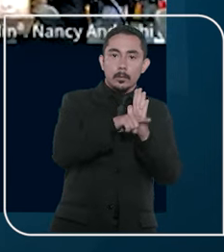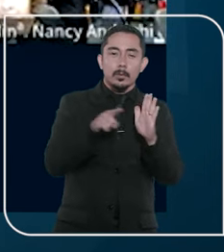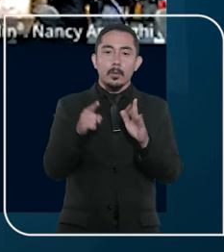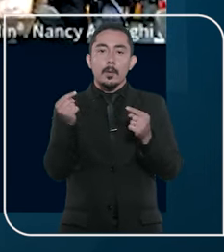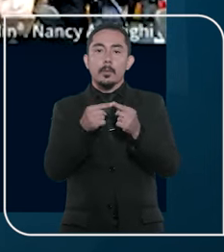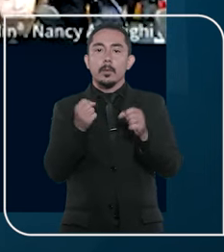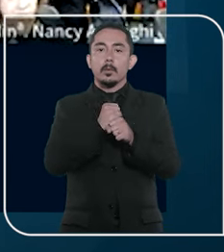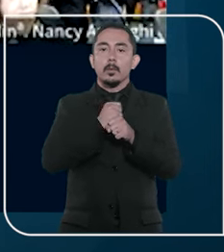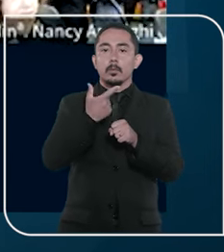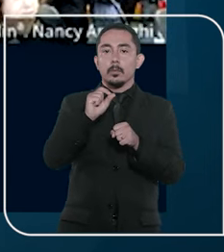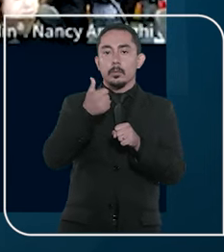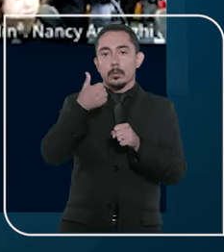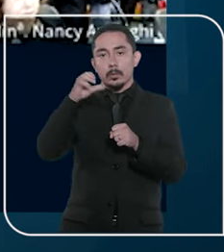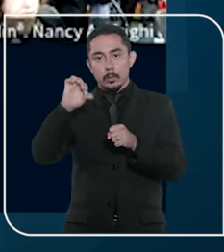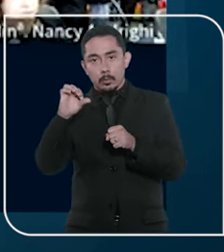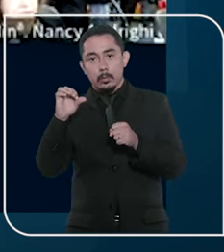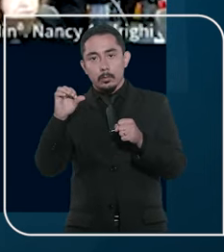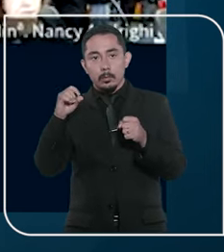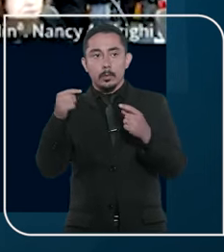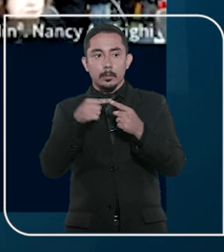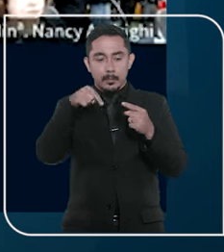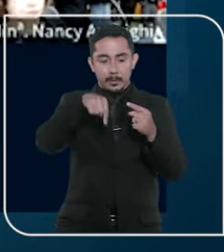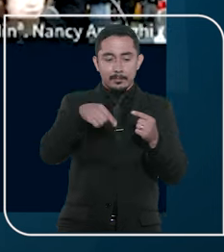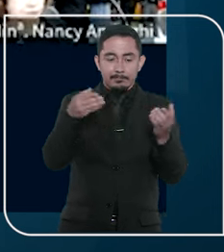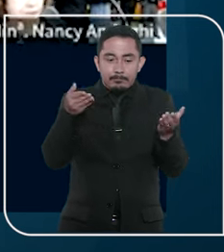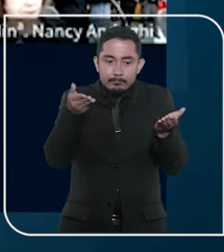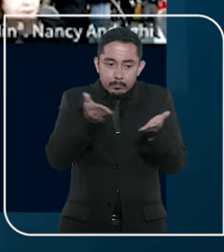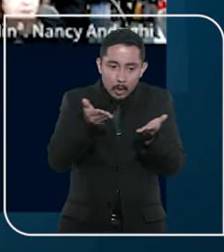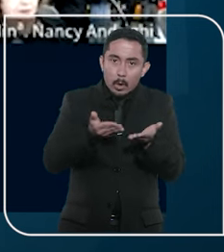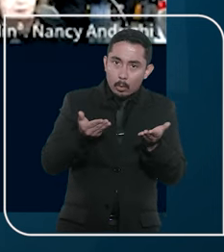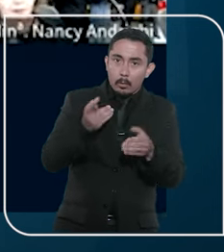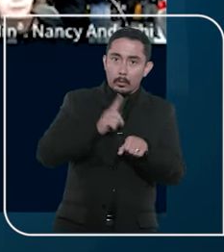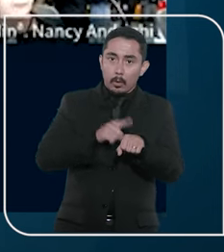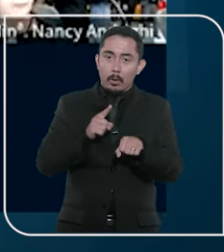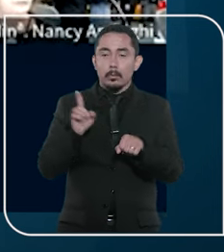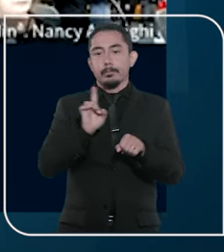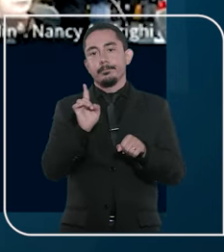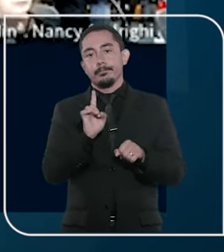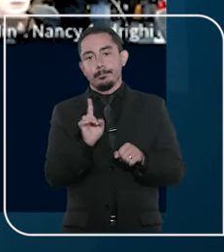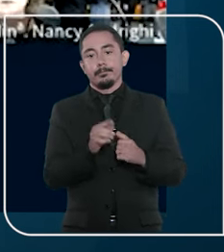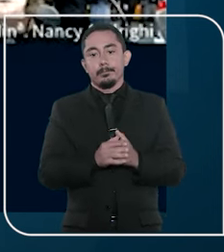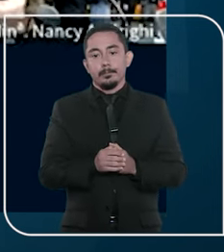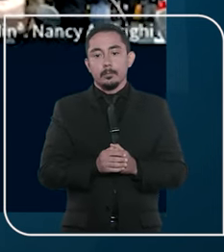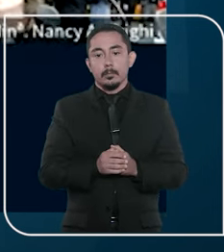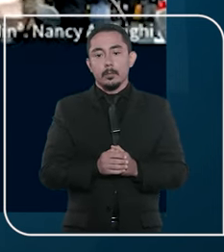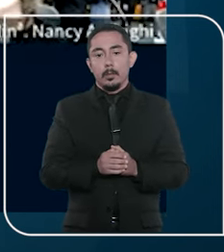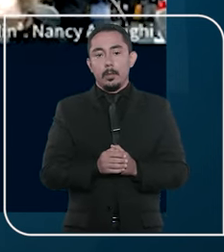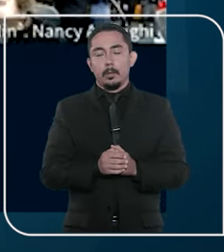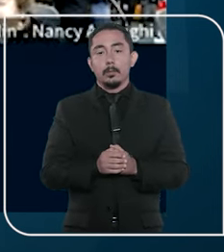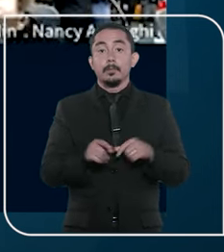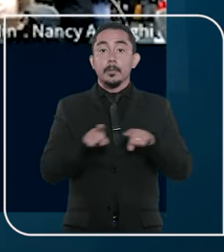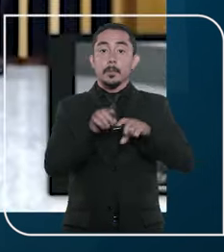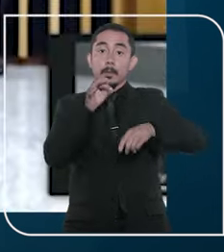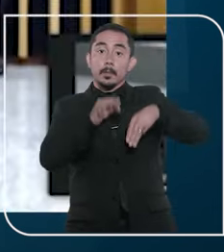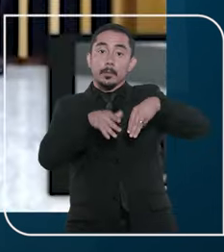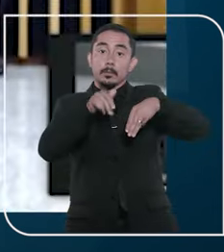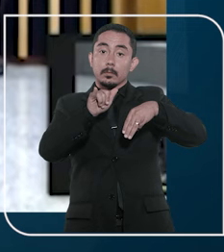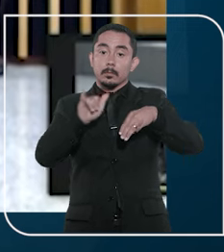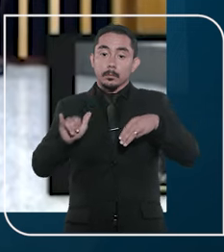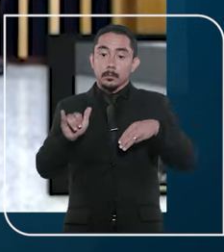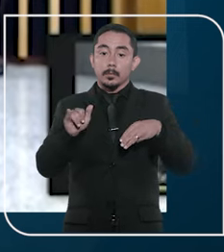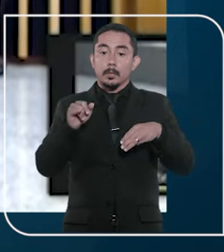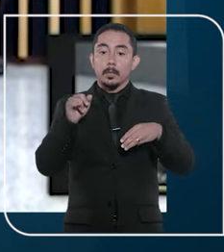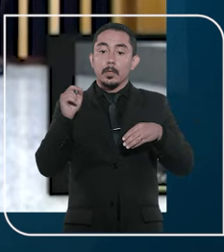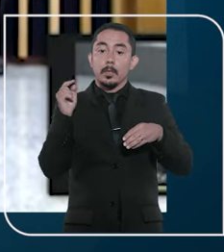já que os fatos investigados são de 2019, o que não os torna atuais o bastante para justificar a medida. Mas,